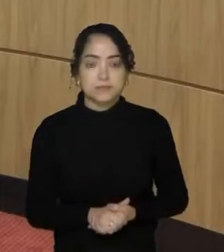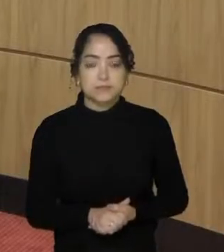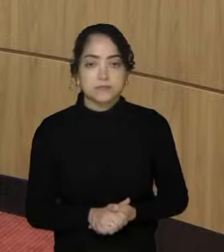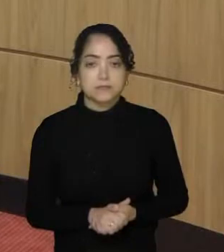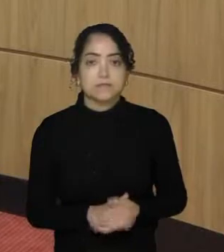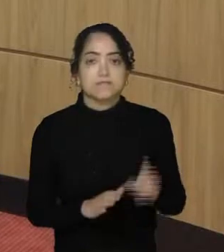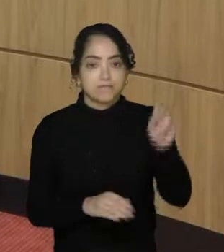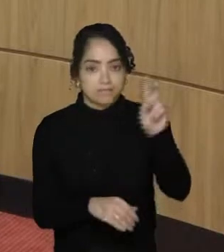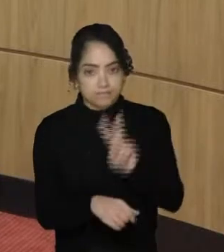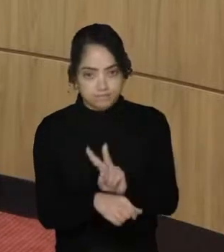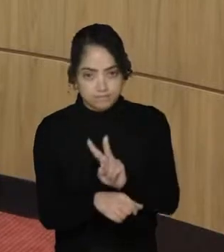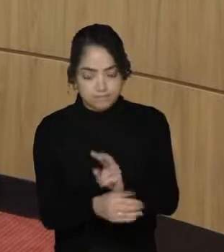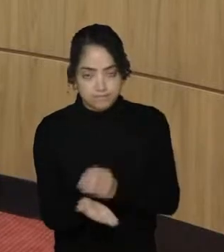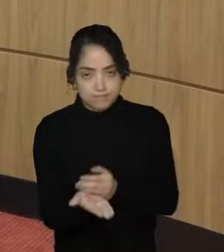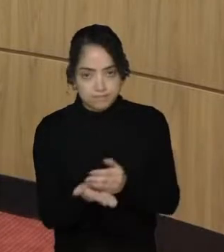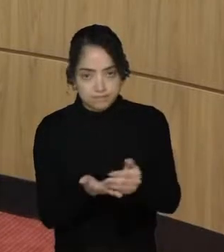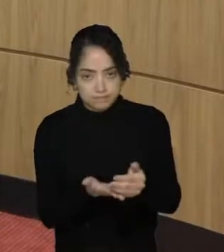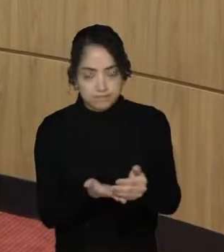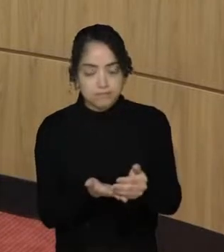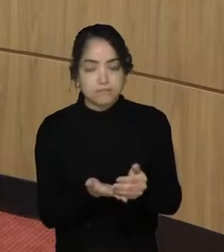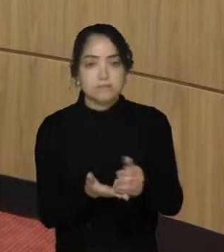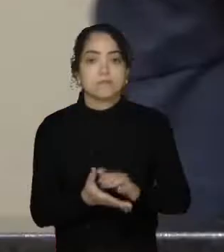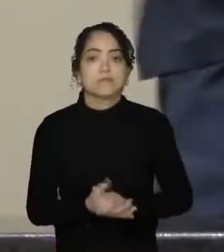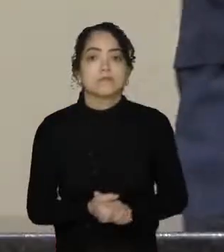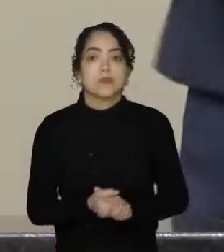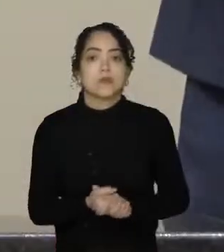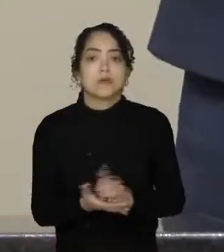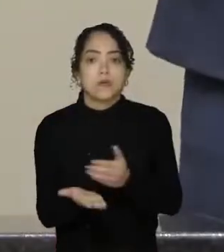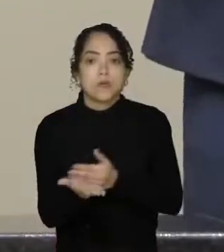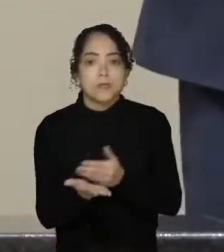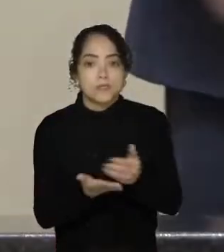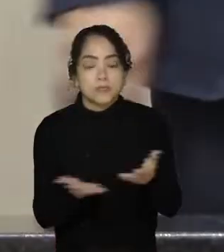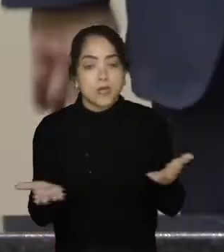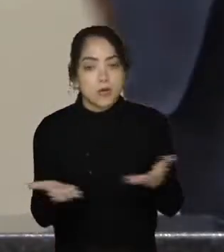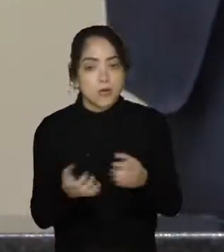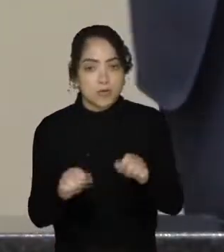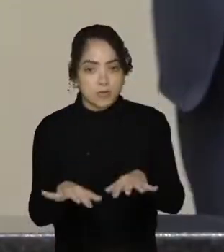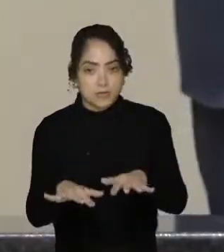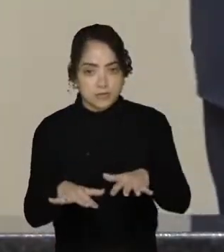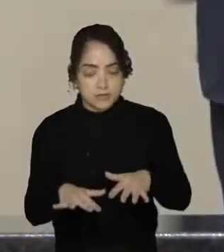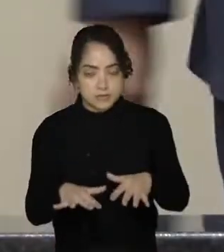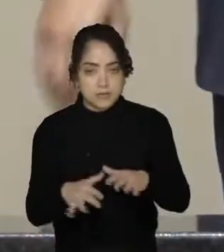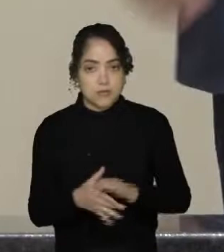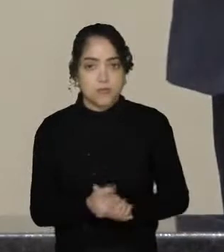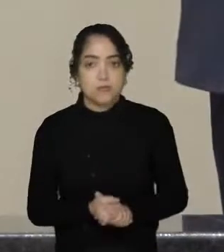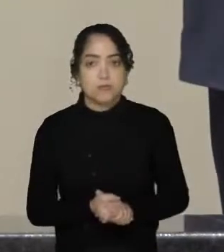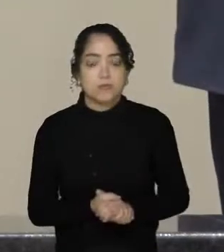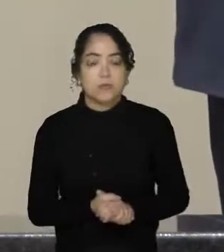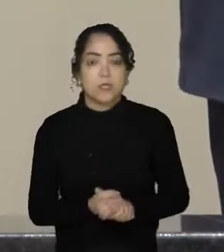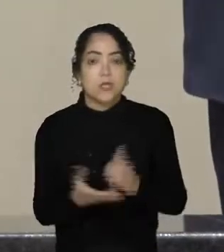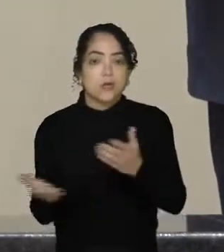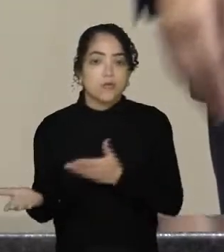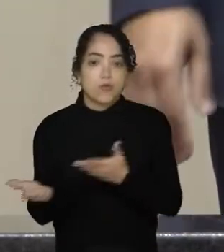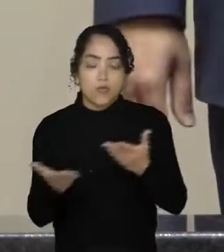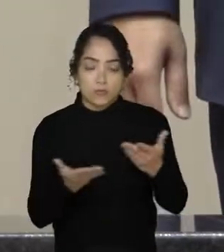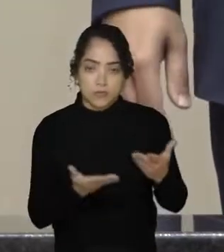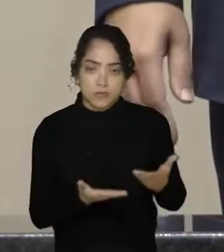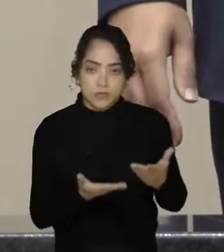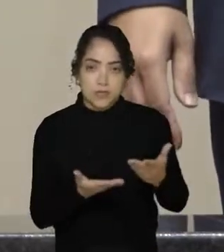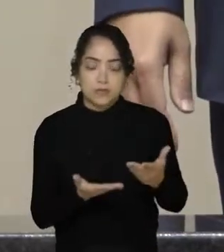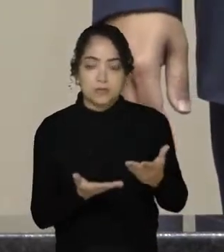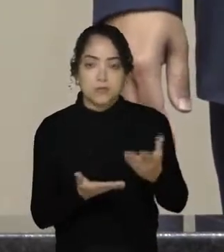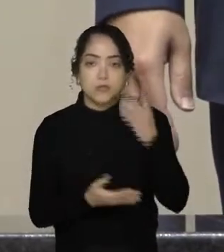Sob a proteção de Deus, declaro aberto a presente sessão. Convido